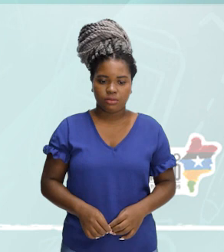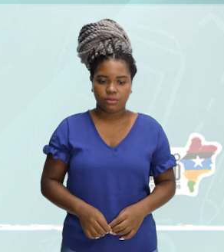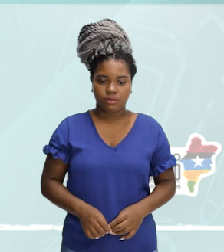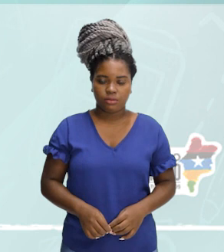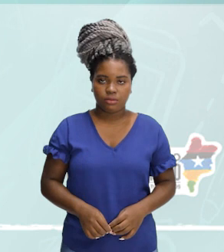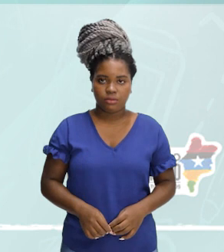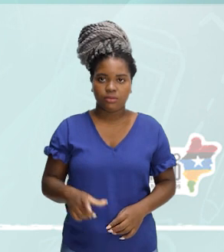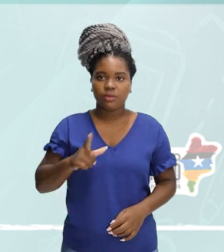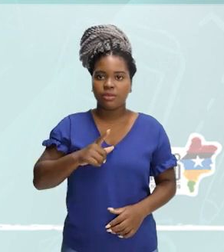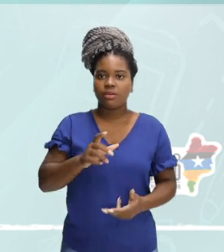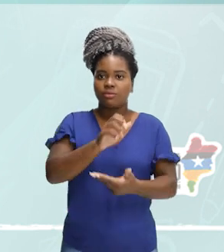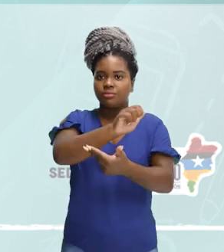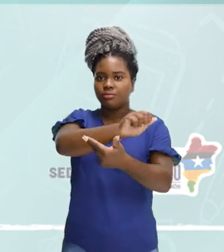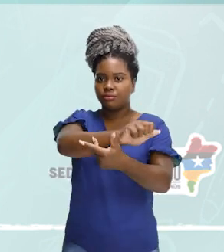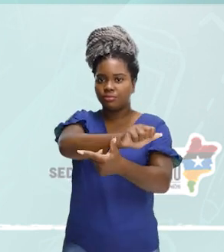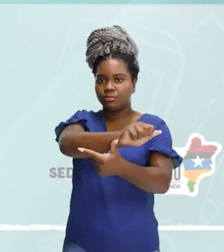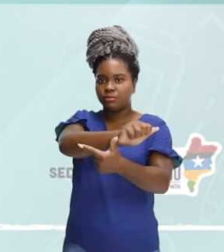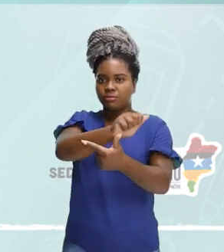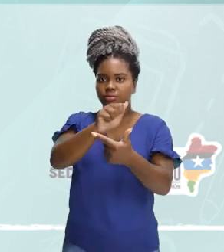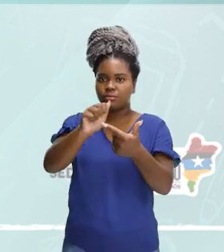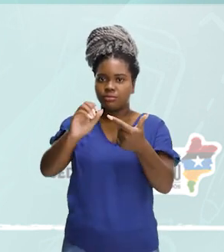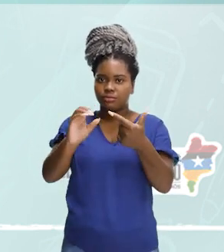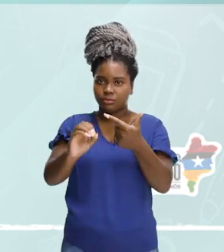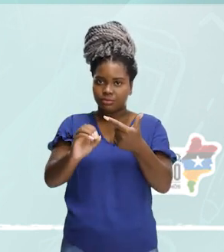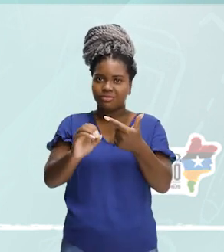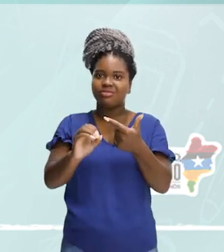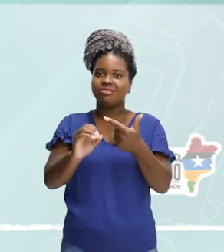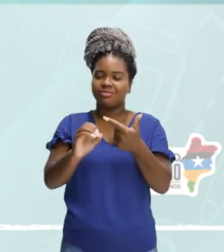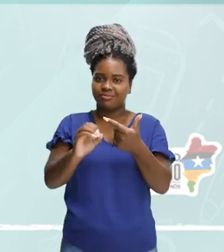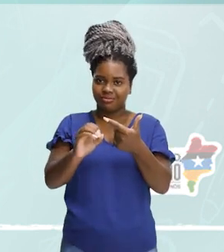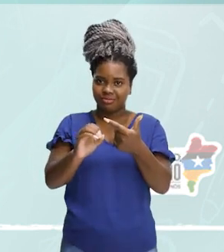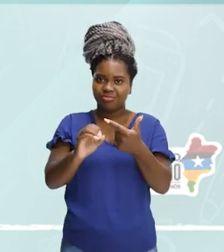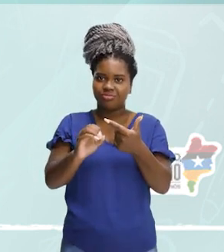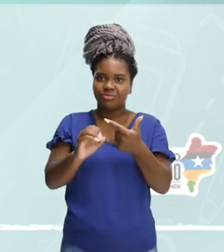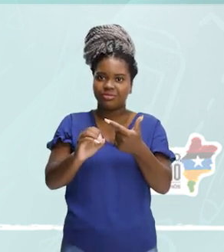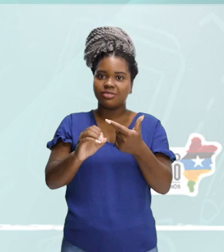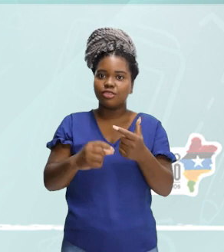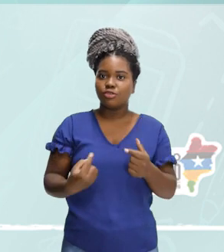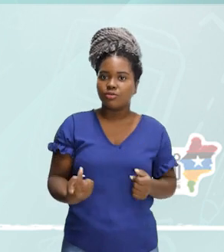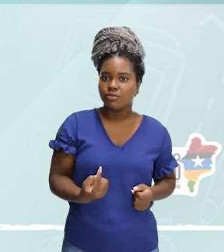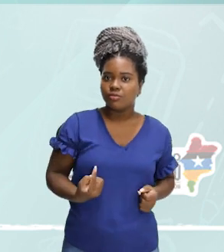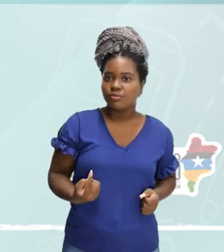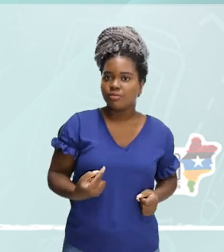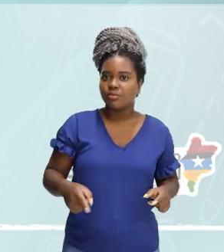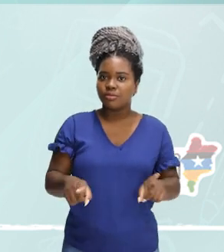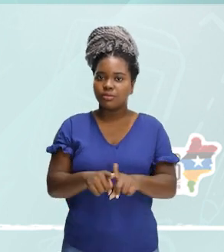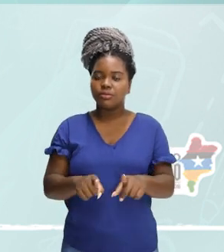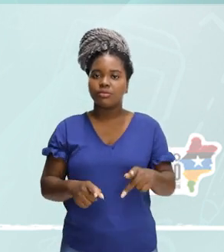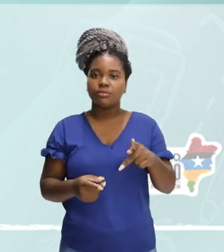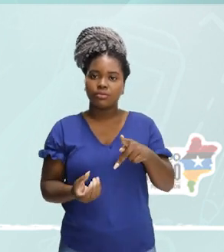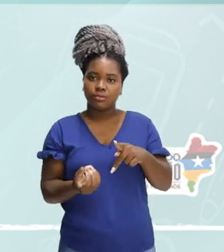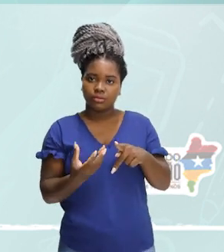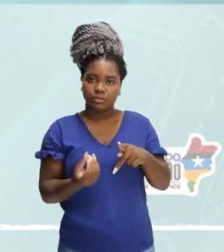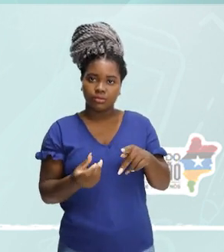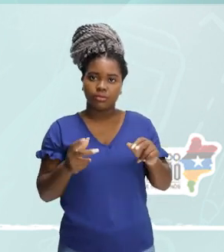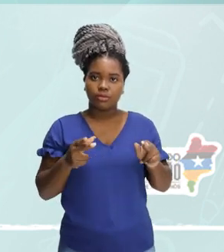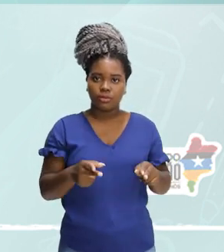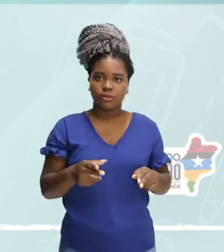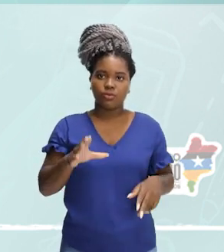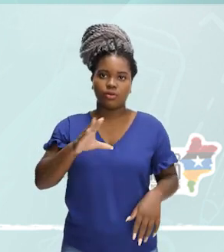aqui eu tenho os artigos definidos e indefinidos aqui no singular e plural para vocês, da mesma forma que eu tenho na língua